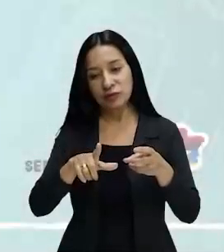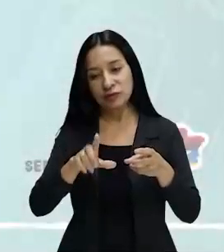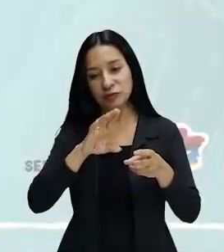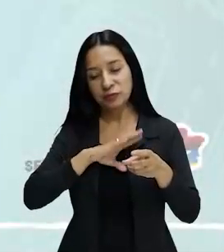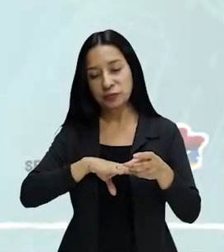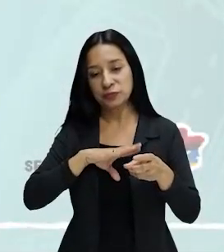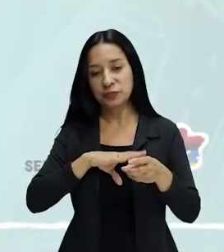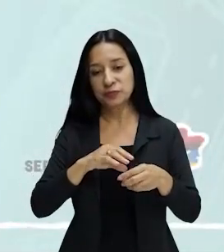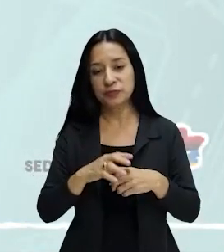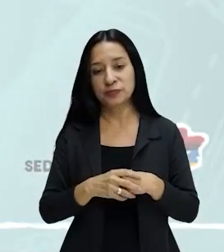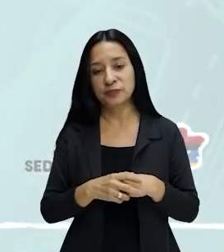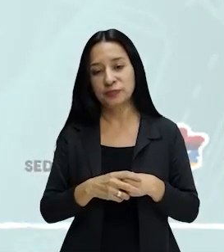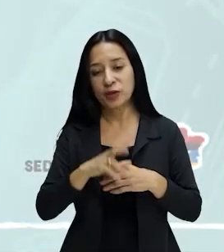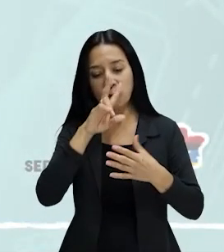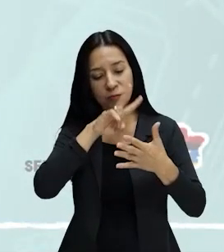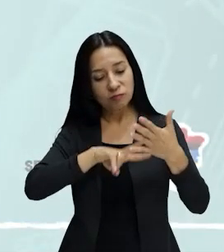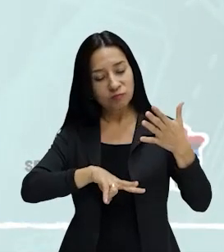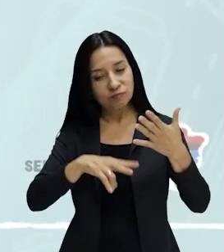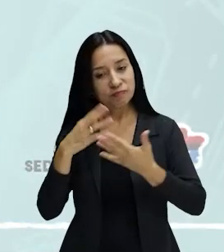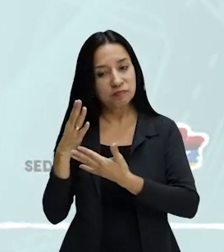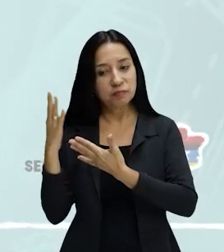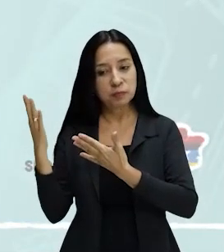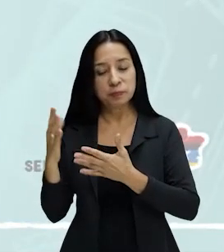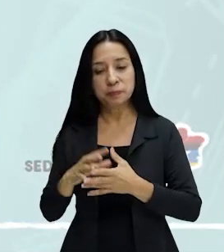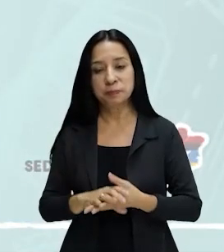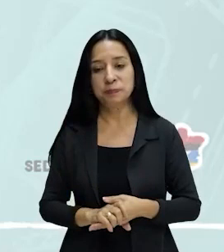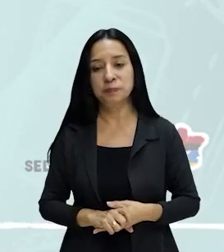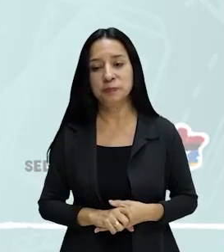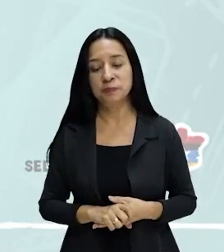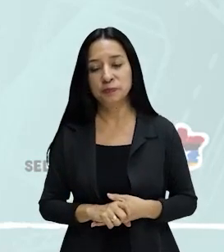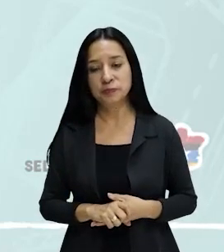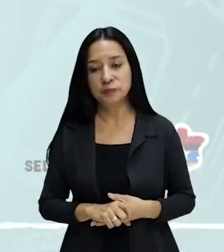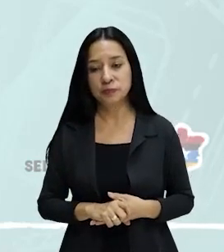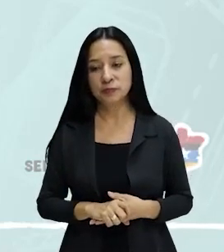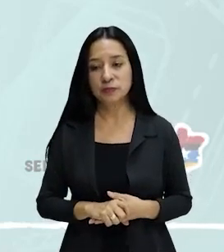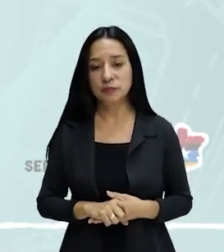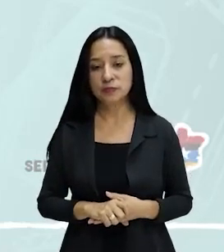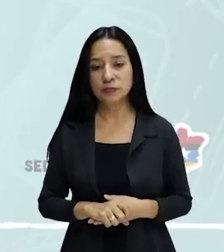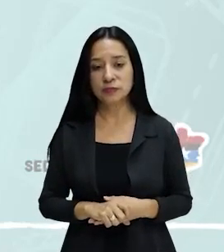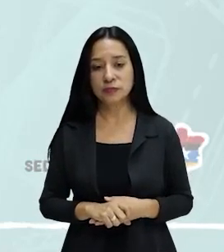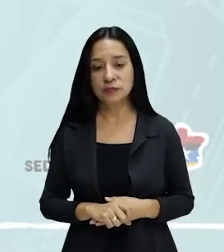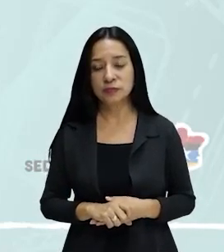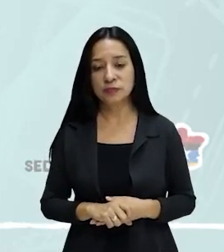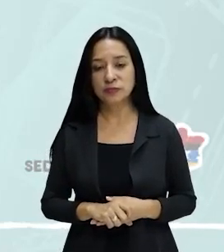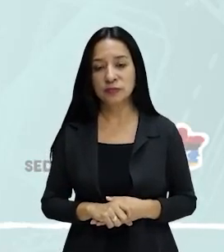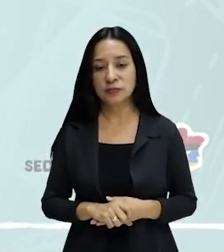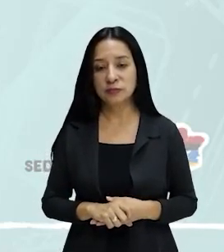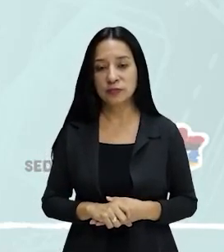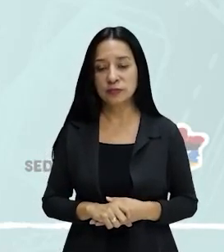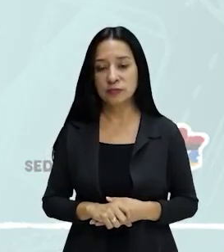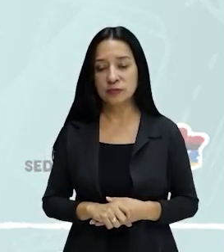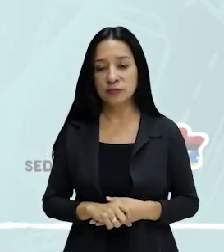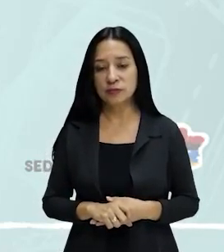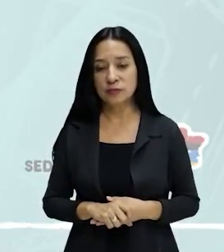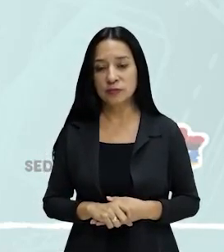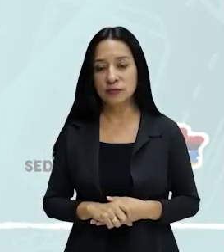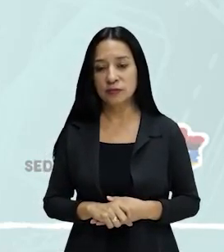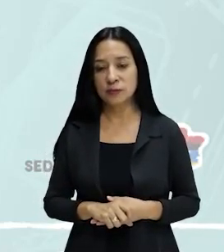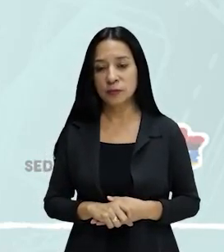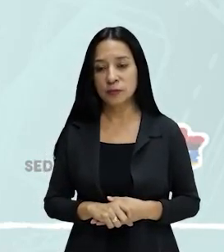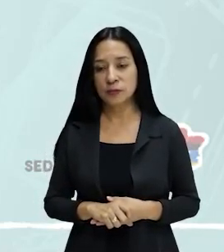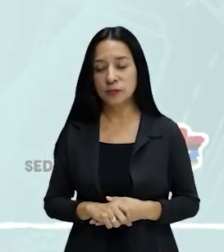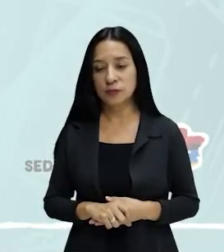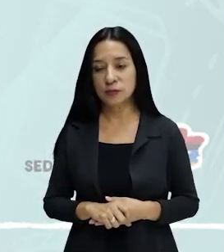crase era um assunto tão crítico que em 2005, o deputado João Hermaneto, falecido em